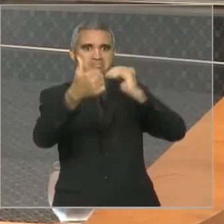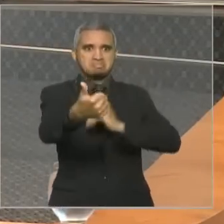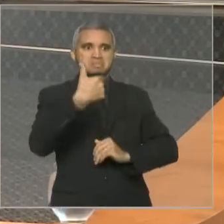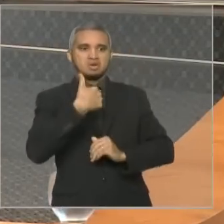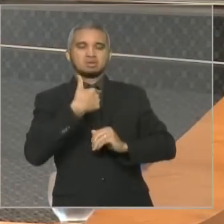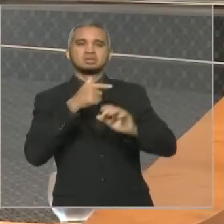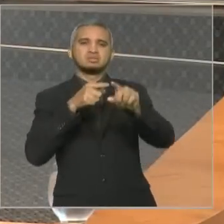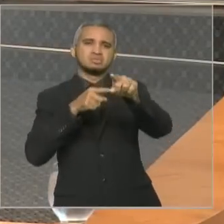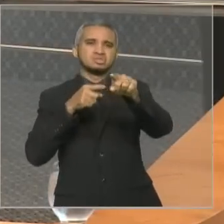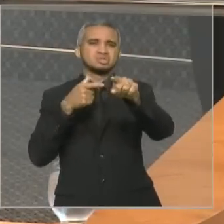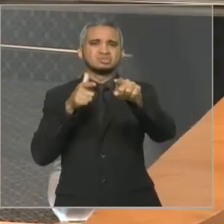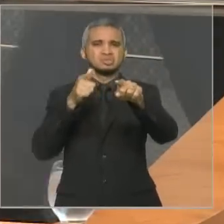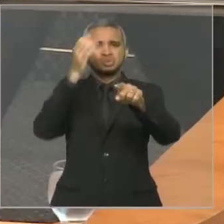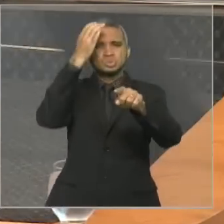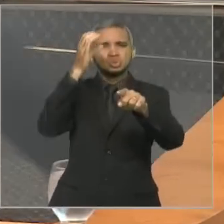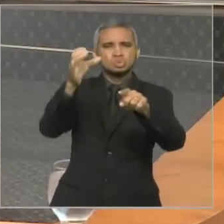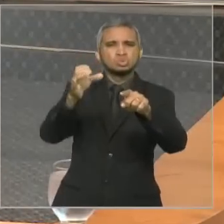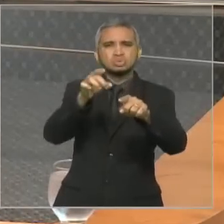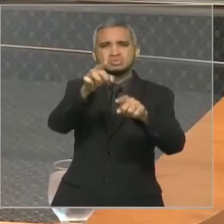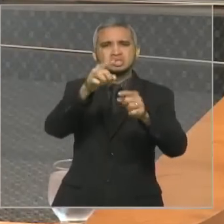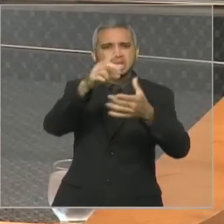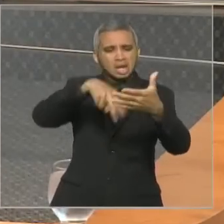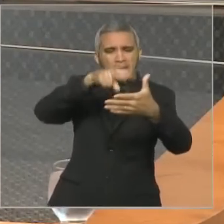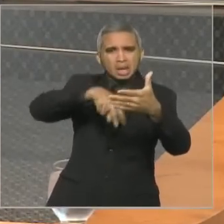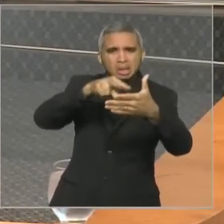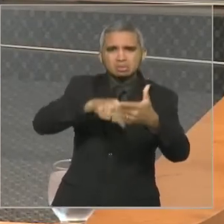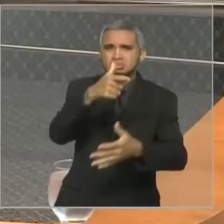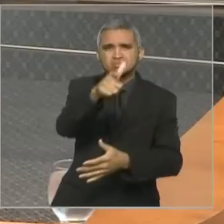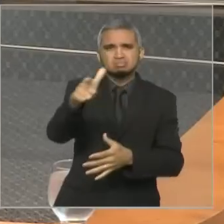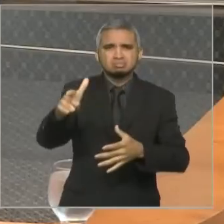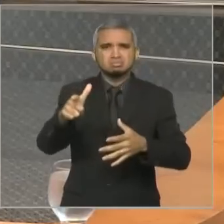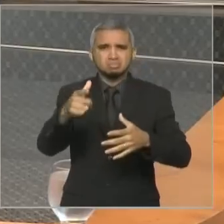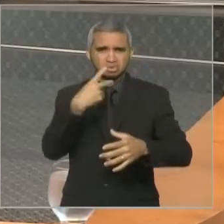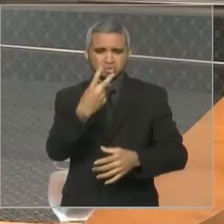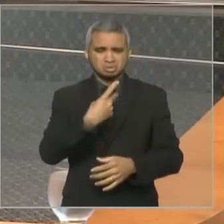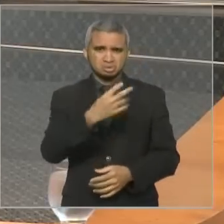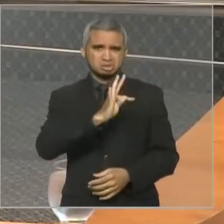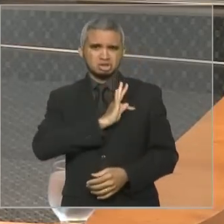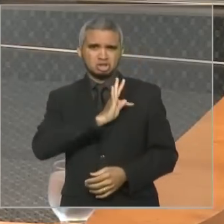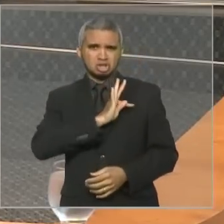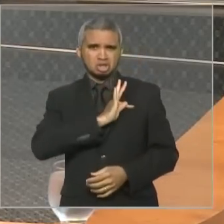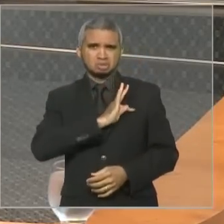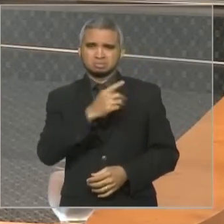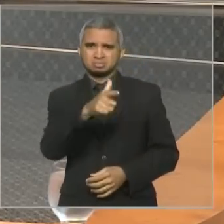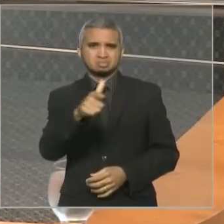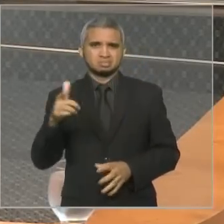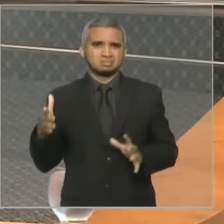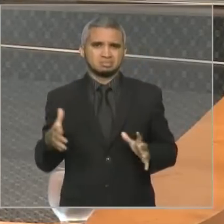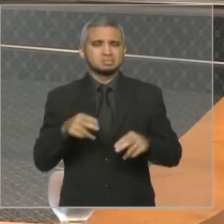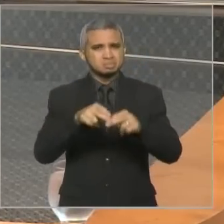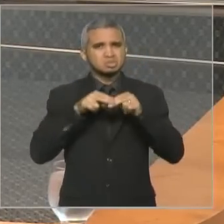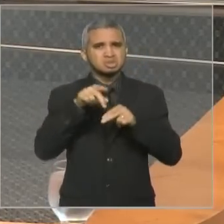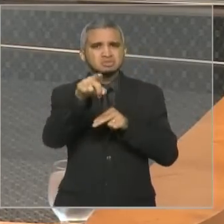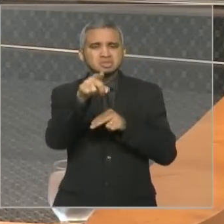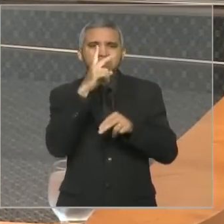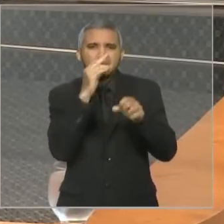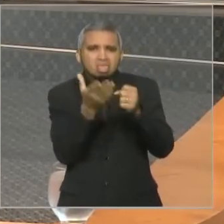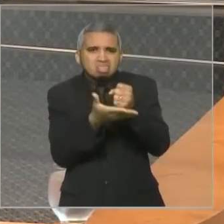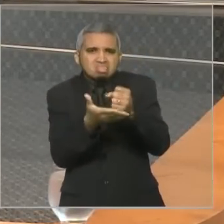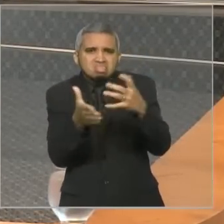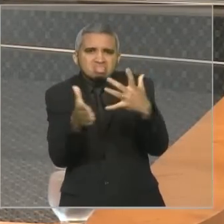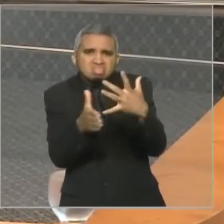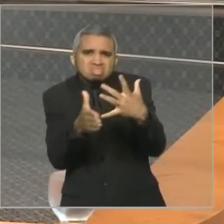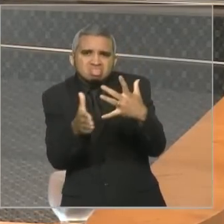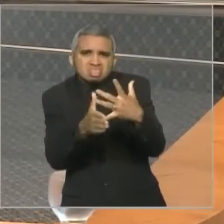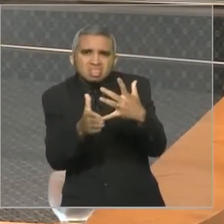tem cultura, você não tem instrumento, você não tem leitura para poder fazer o enfrentamento técnico. Por isso que você vai nas galhófas, nas coisas tacanhas, pequenas, miúdas, igual ao